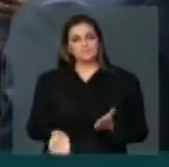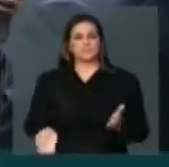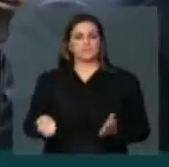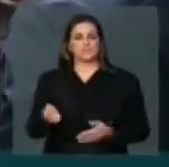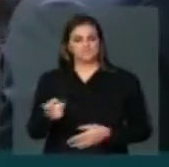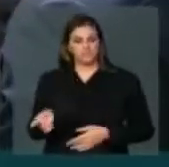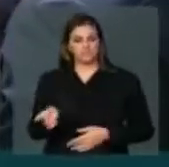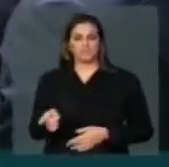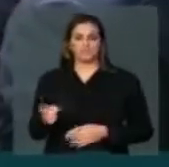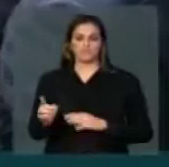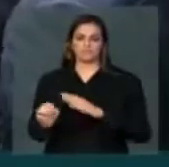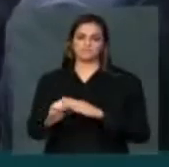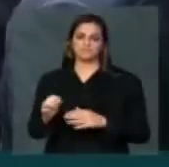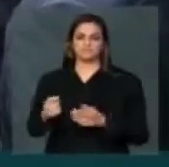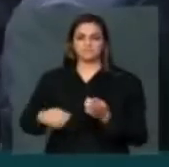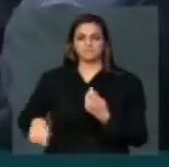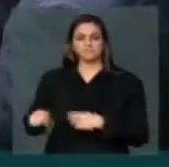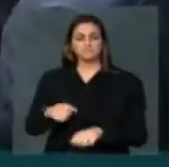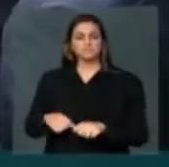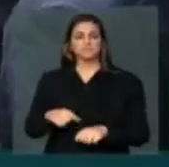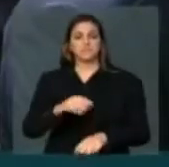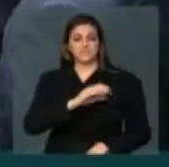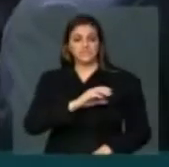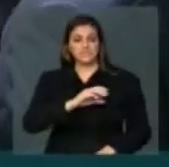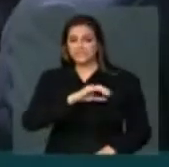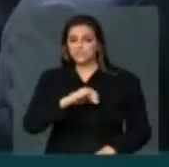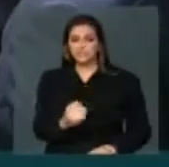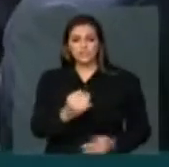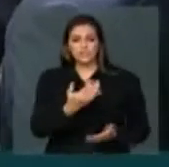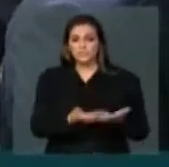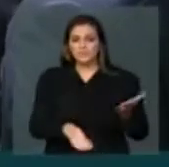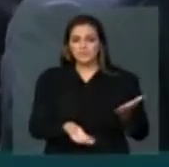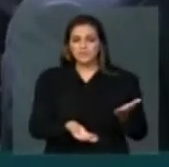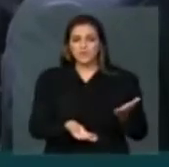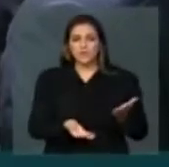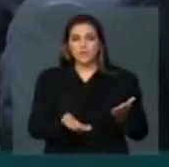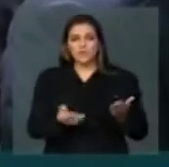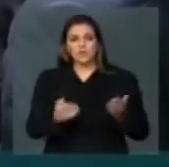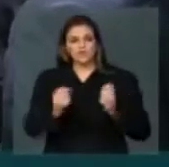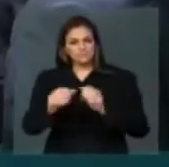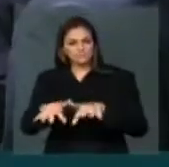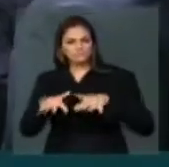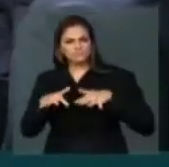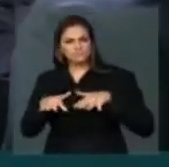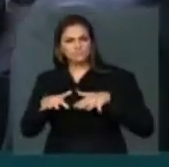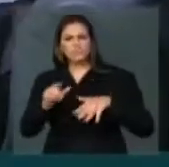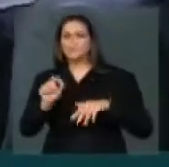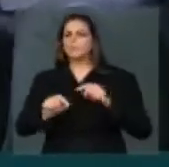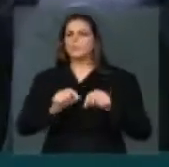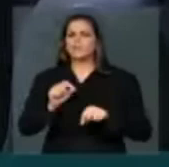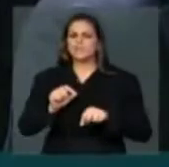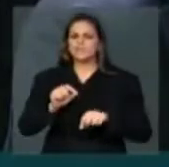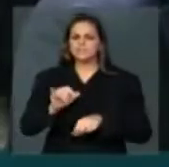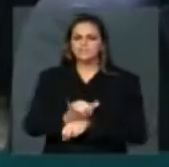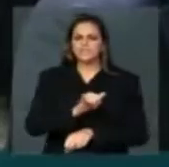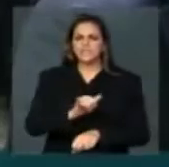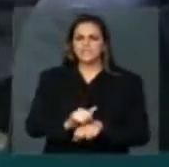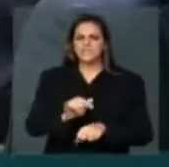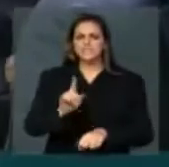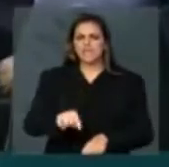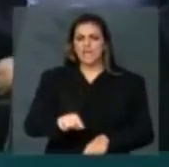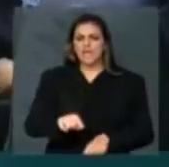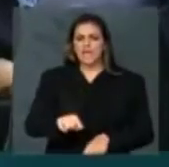e a focar para o plenário, na nossa opinião, é um golpe daqueles que estão com medo do